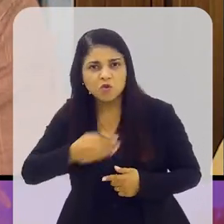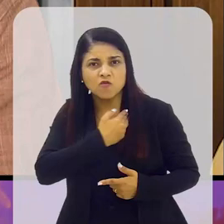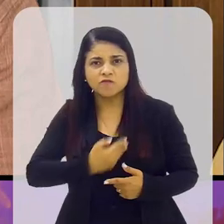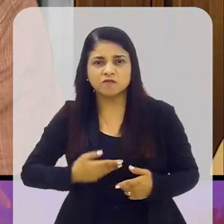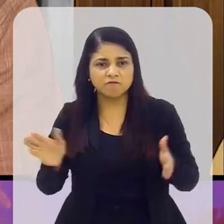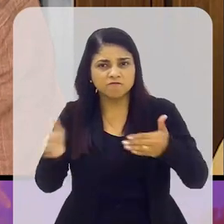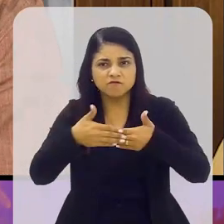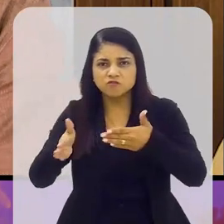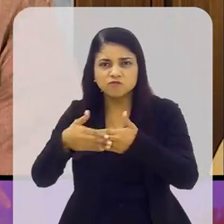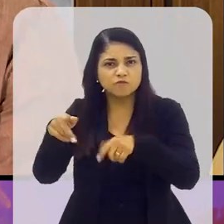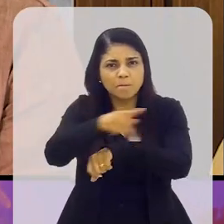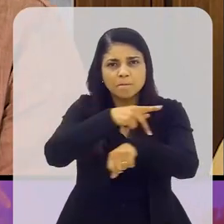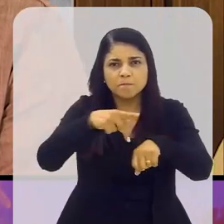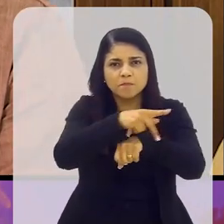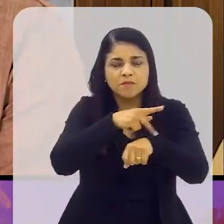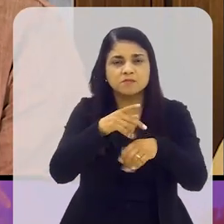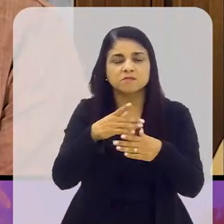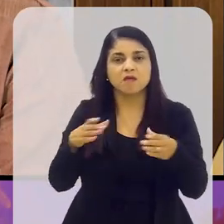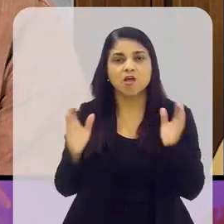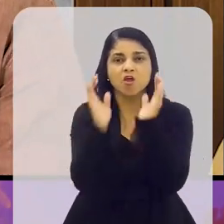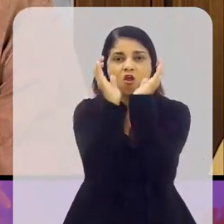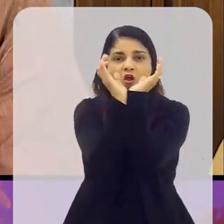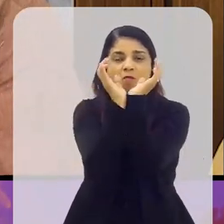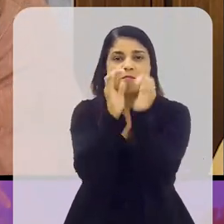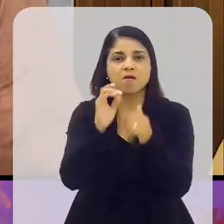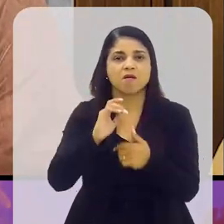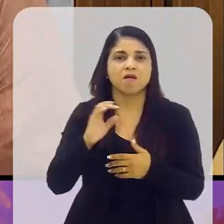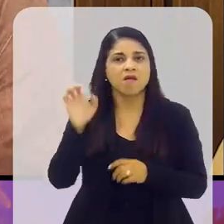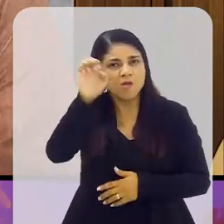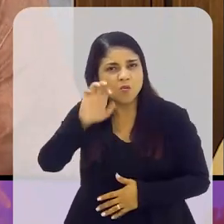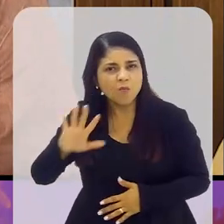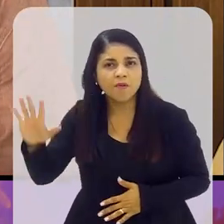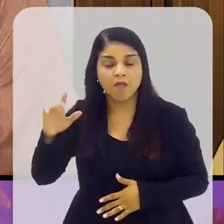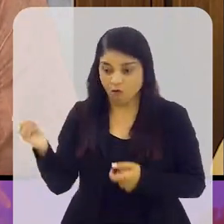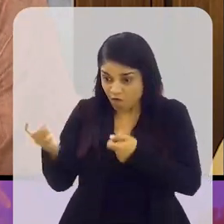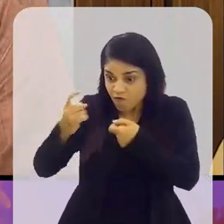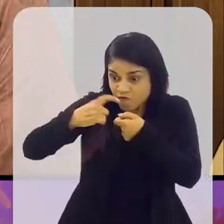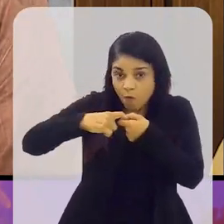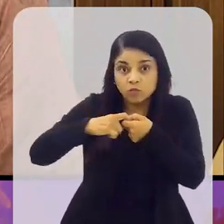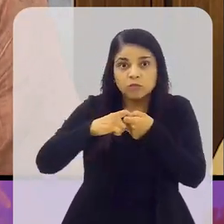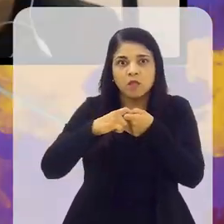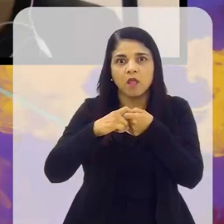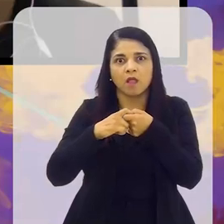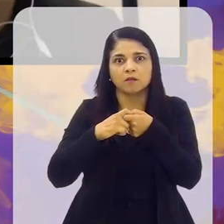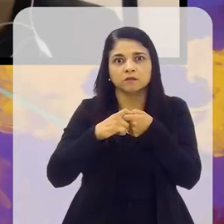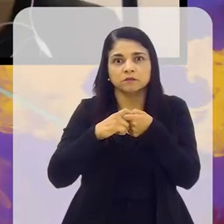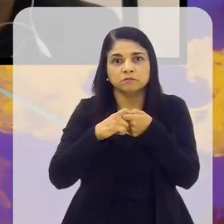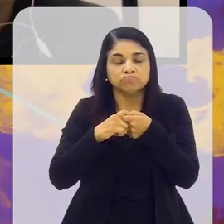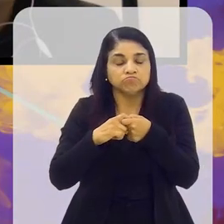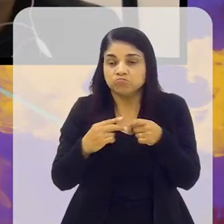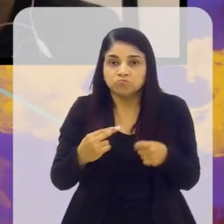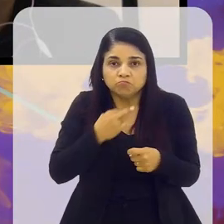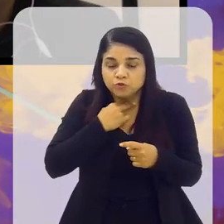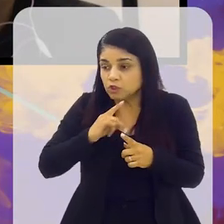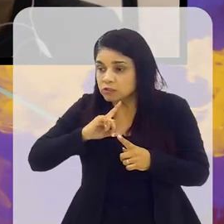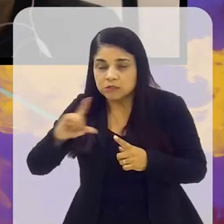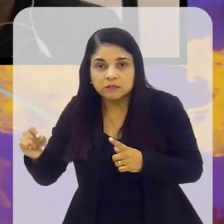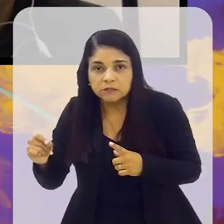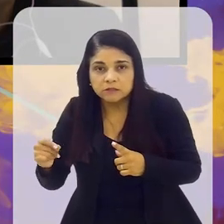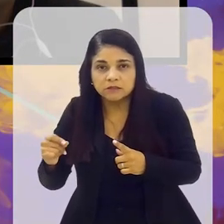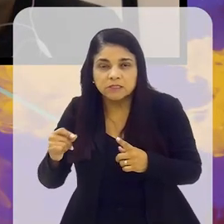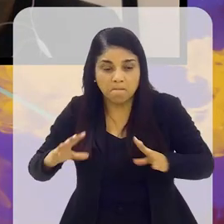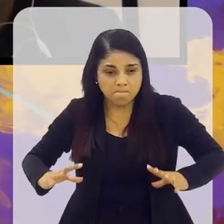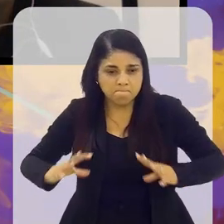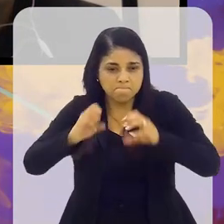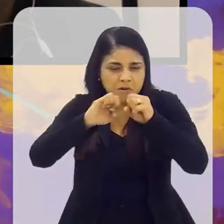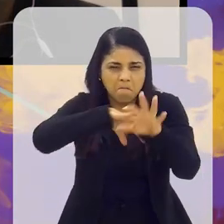respectivos países nas Copas Europeias. Mas tive que voltar, como todo mundo voltou para a estação de Colônia, e a gente não tinha como sair porque a briga